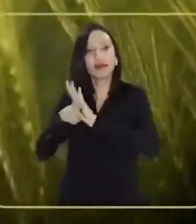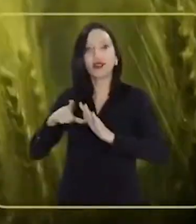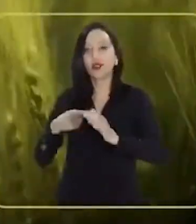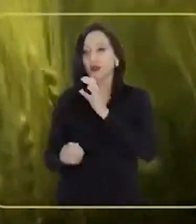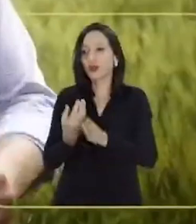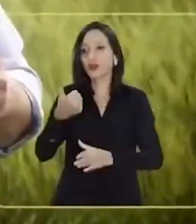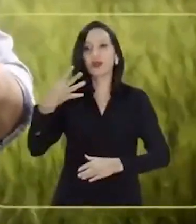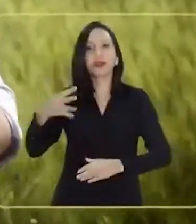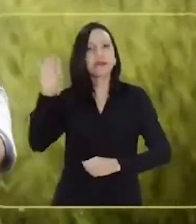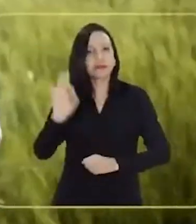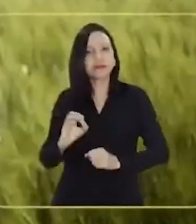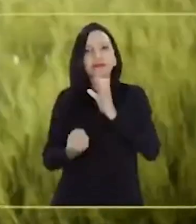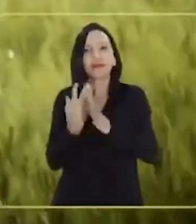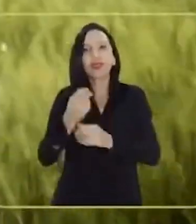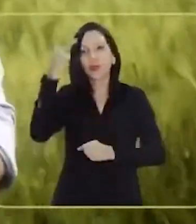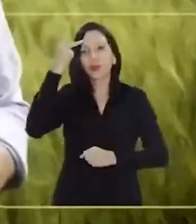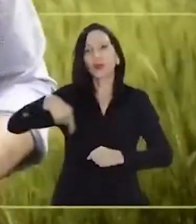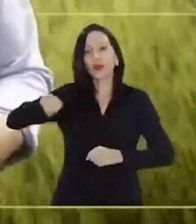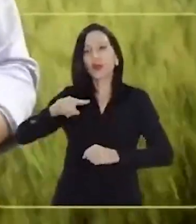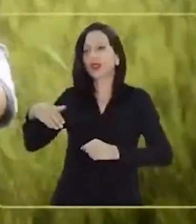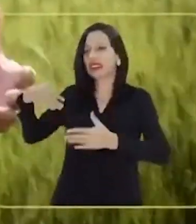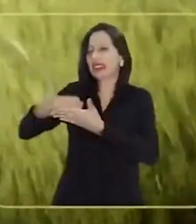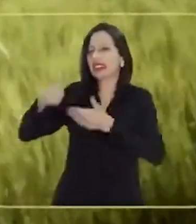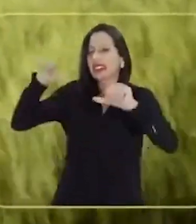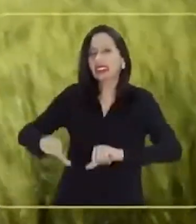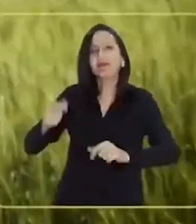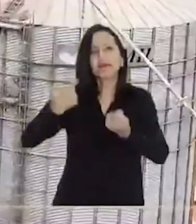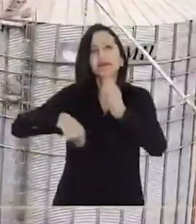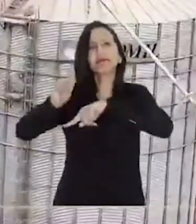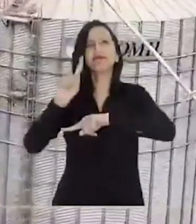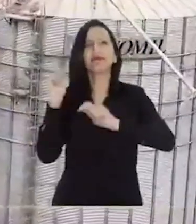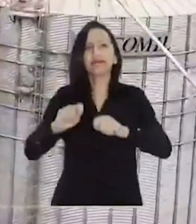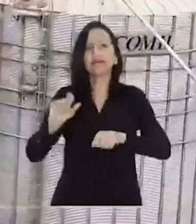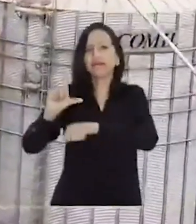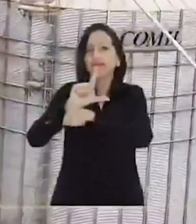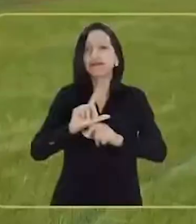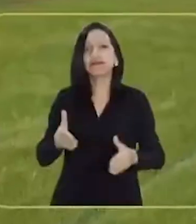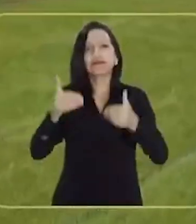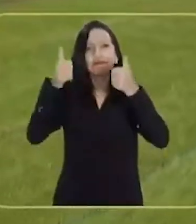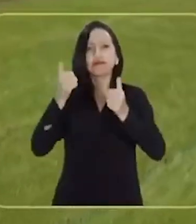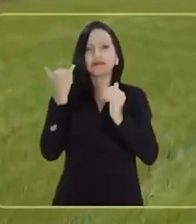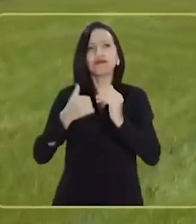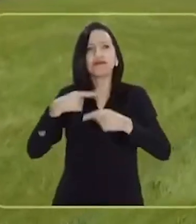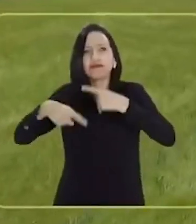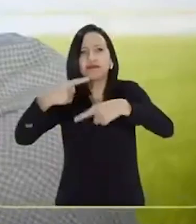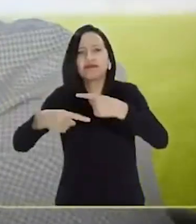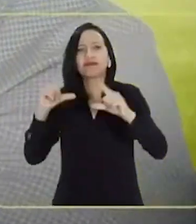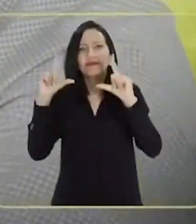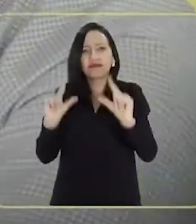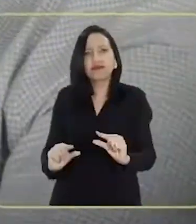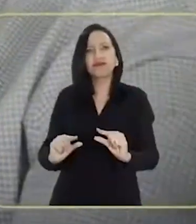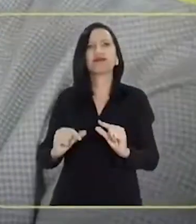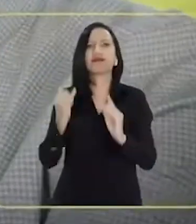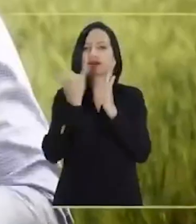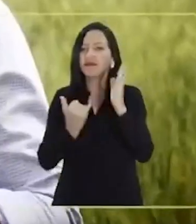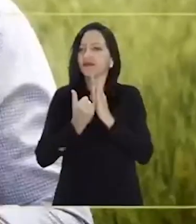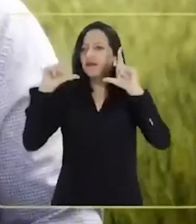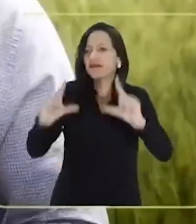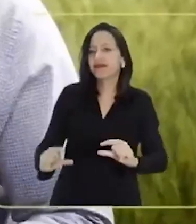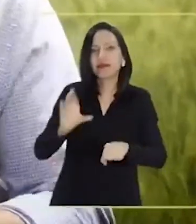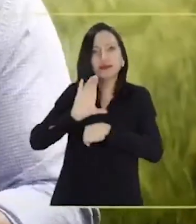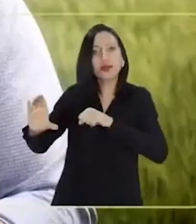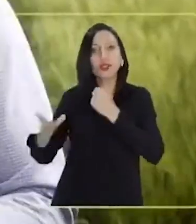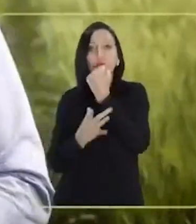produzido em São Paulo Só que você sabe que o agro vem sofrendo E podemos dar um salto Com melhoria da logística Redução da burocracia Redução dos impostos